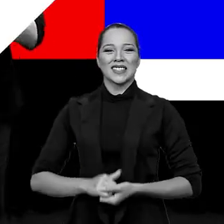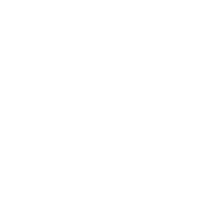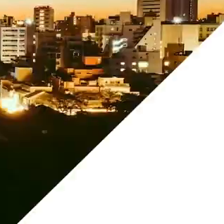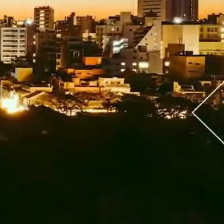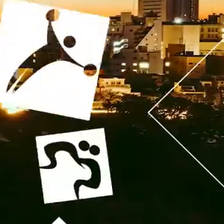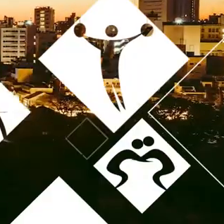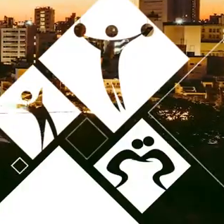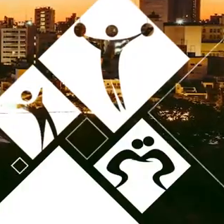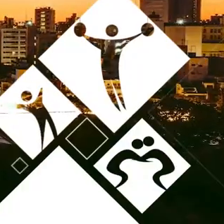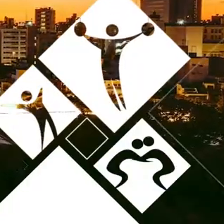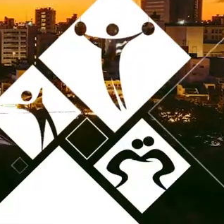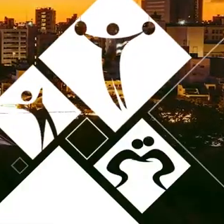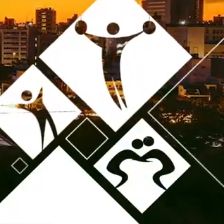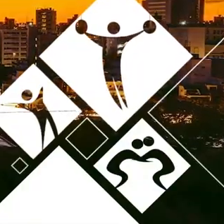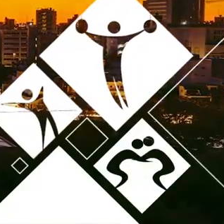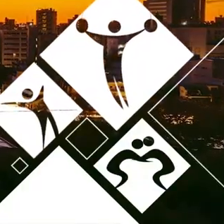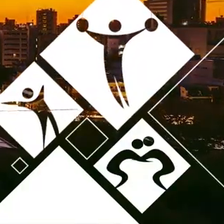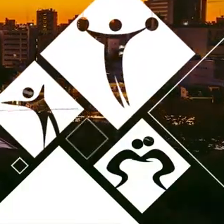valendo!